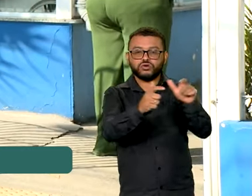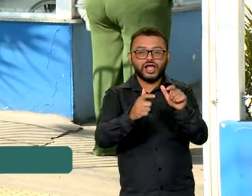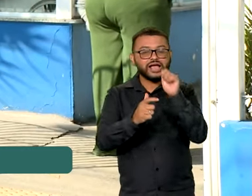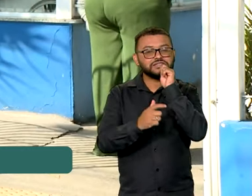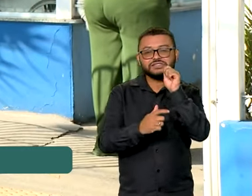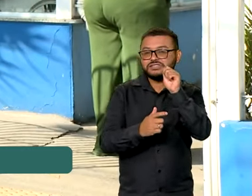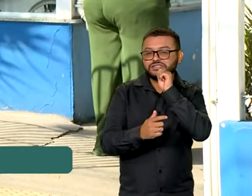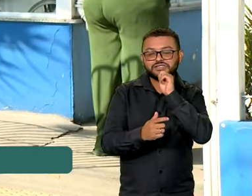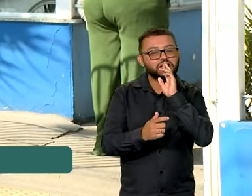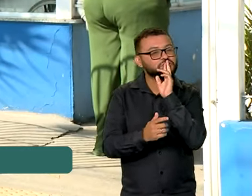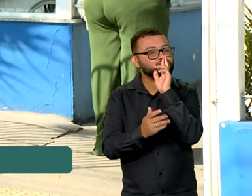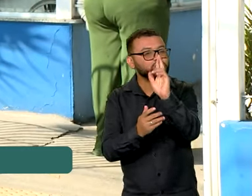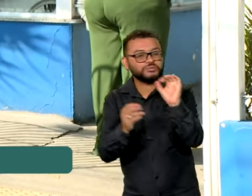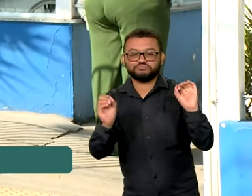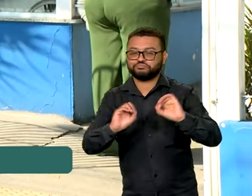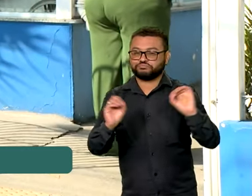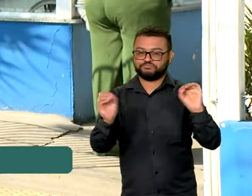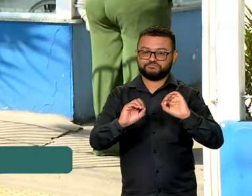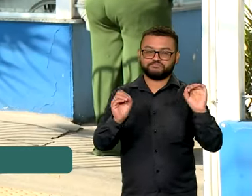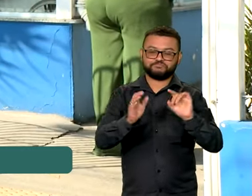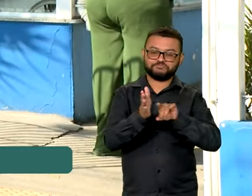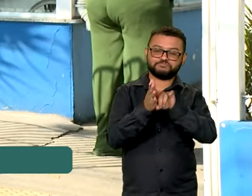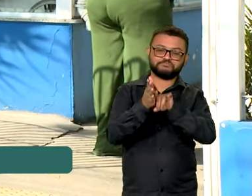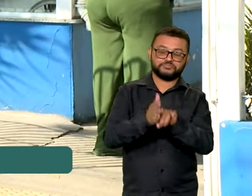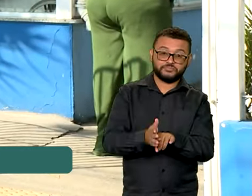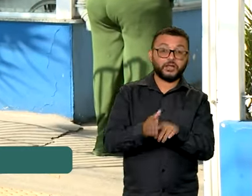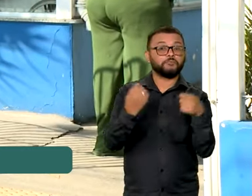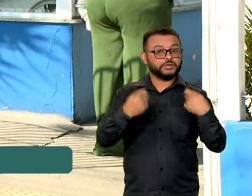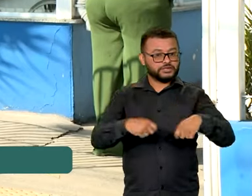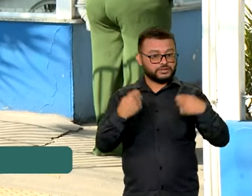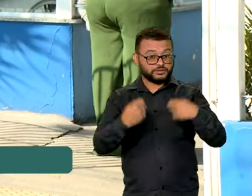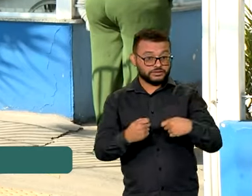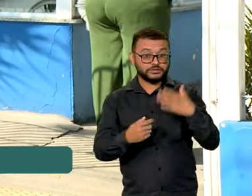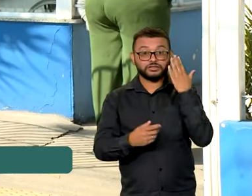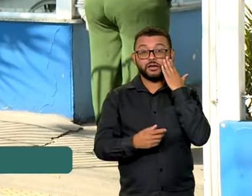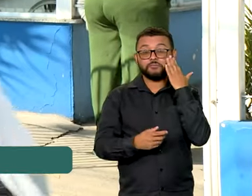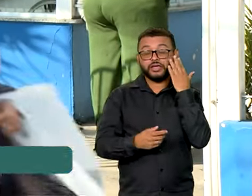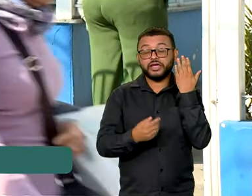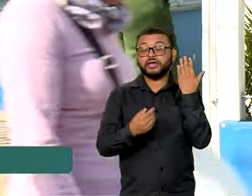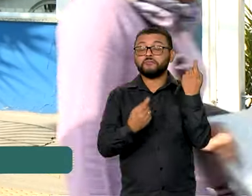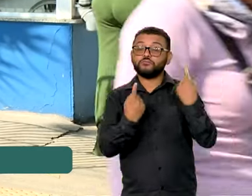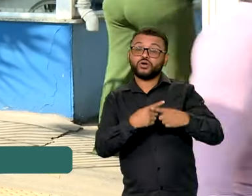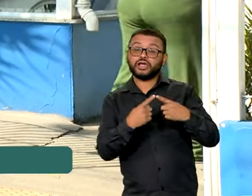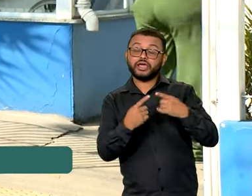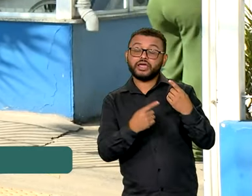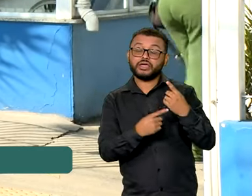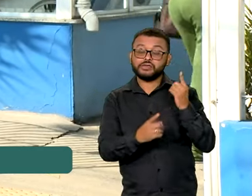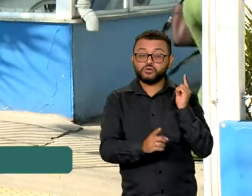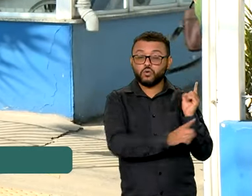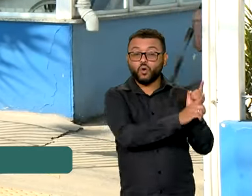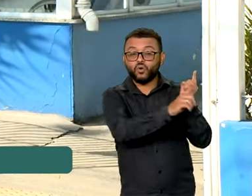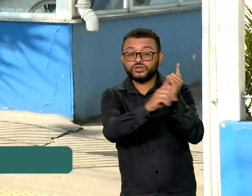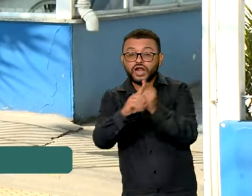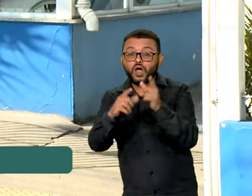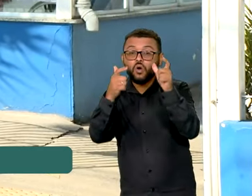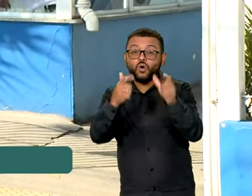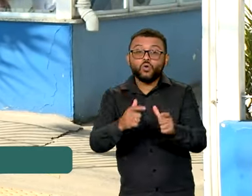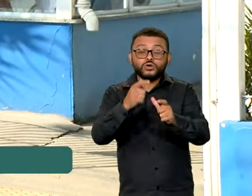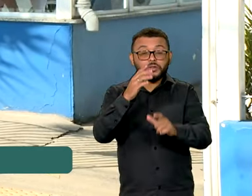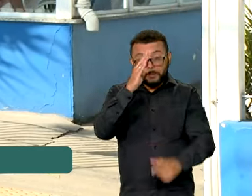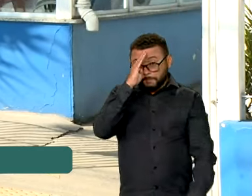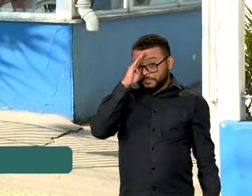começaram a responder a essa pesquisa. Essa pesquisa é importante porque identifica as áreas